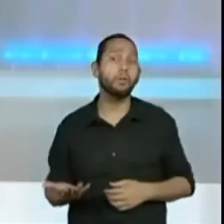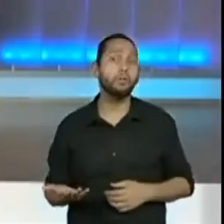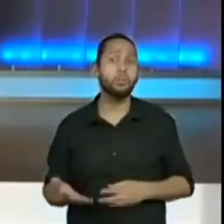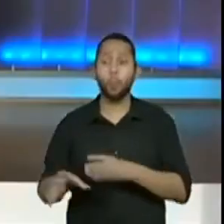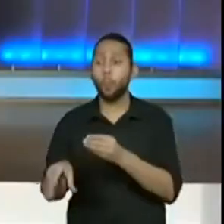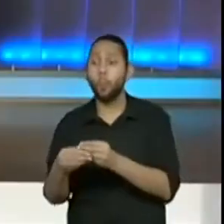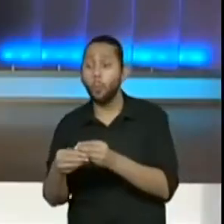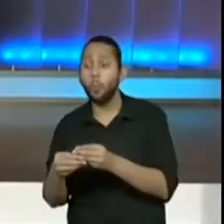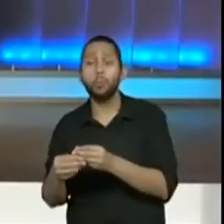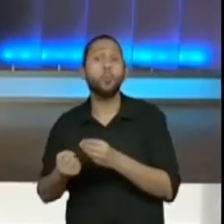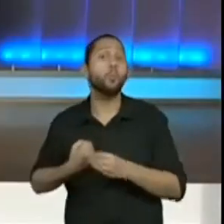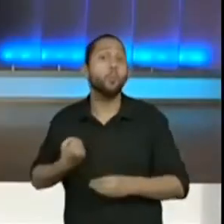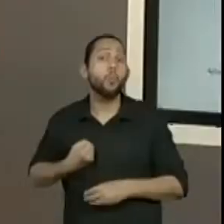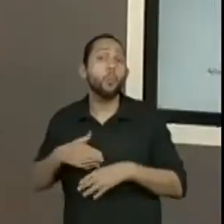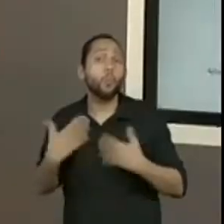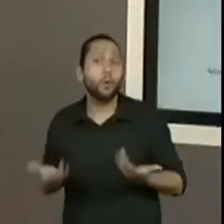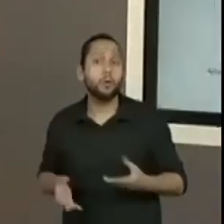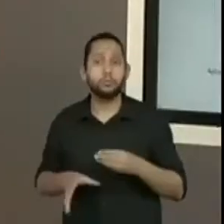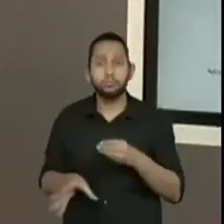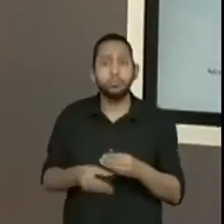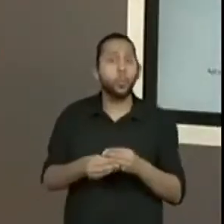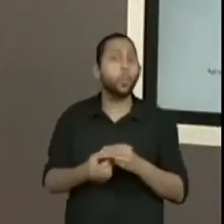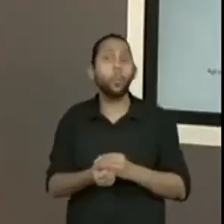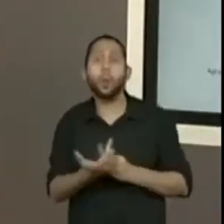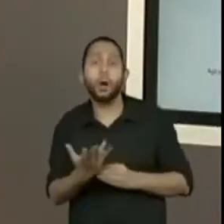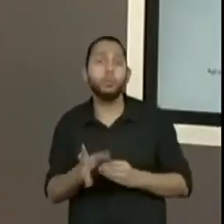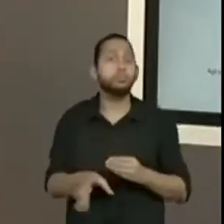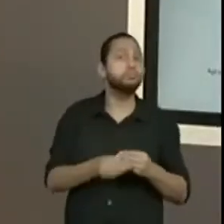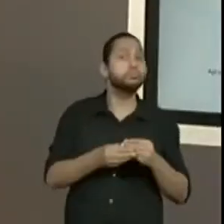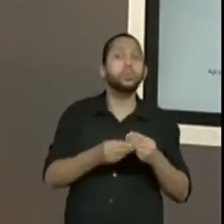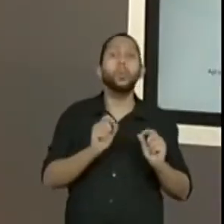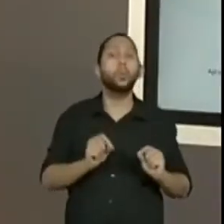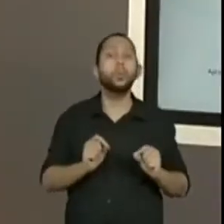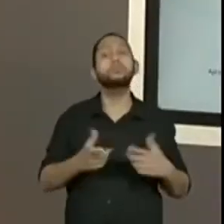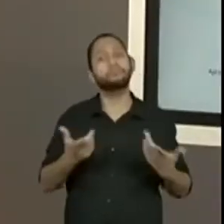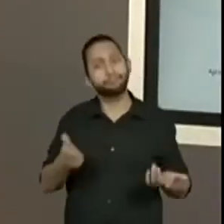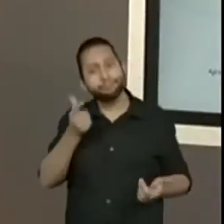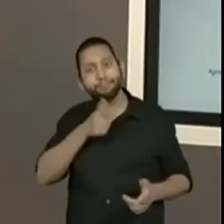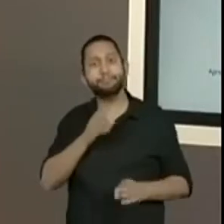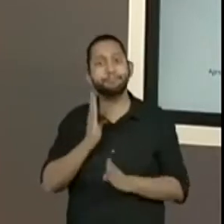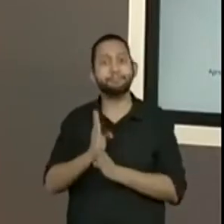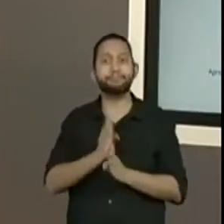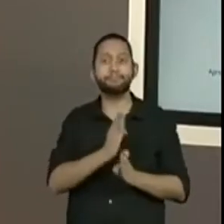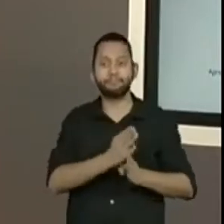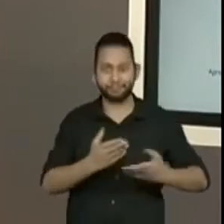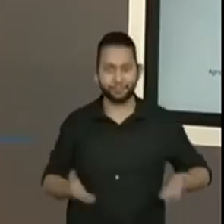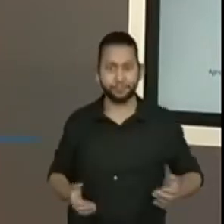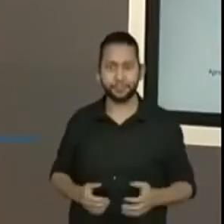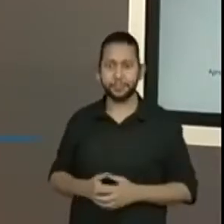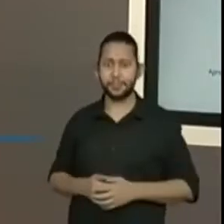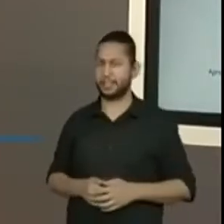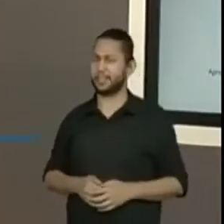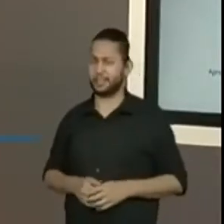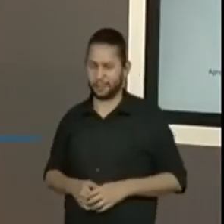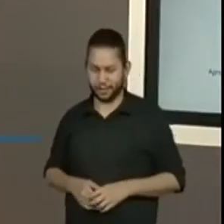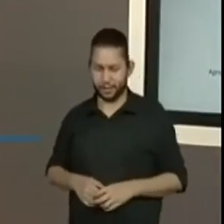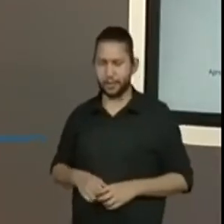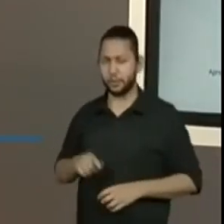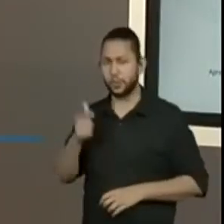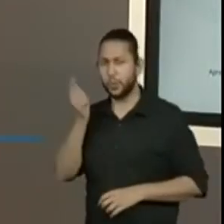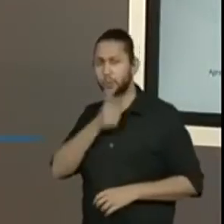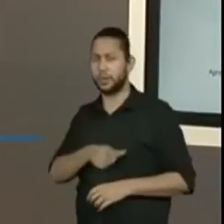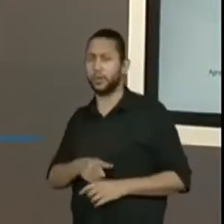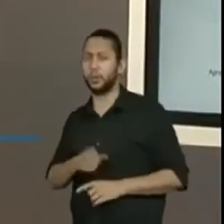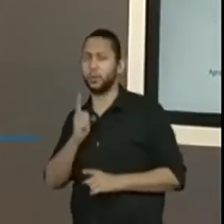é o ideal. Beleza, falamos de sequências numéricas fáceis. Mas será que a gente consegue entender uma